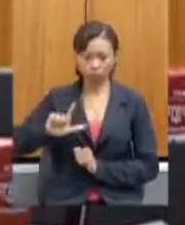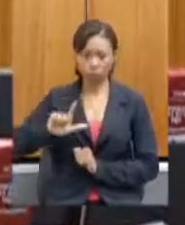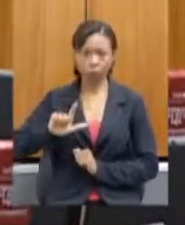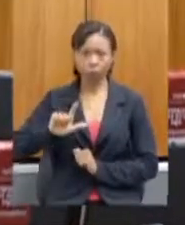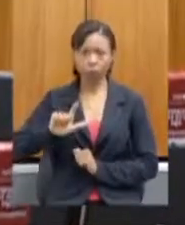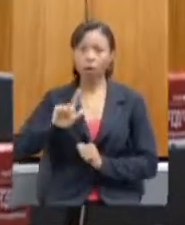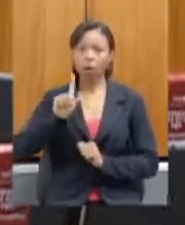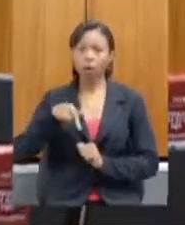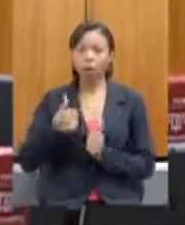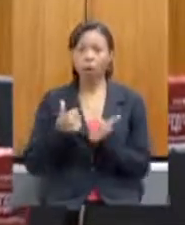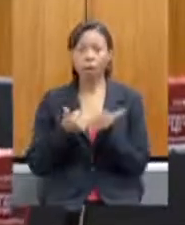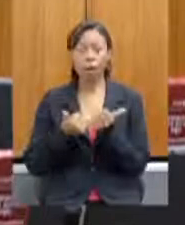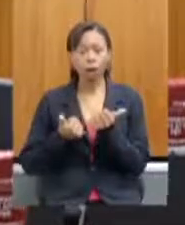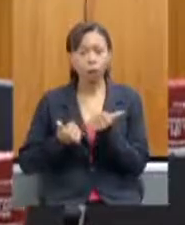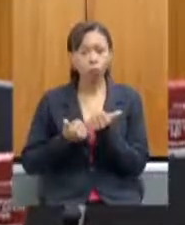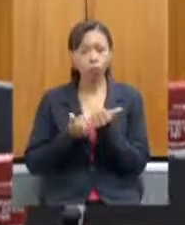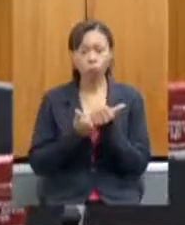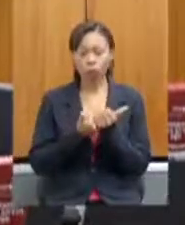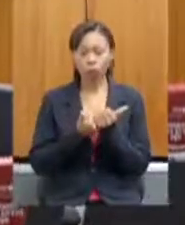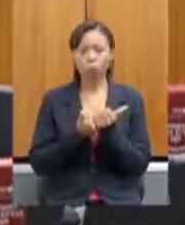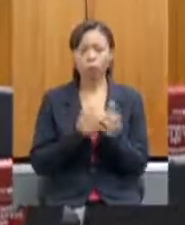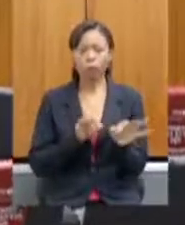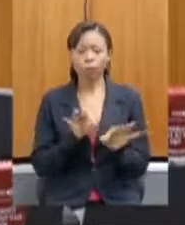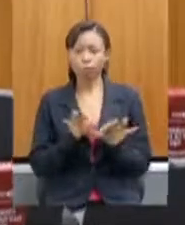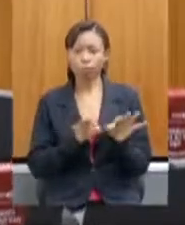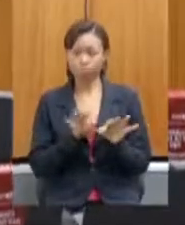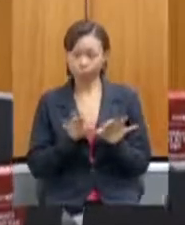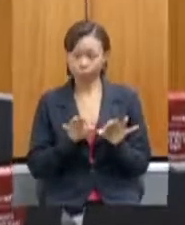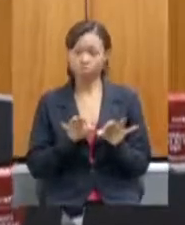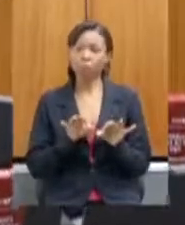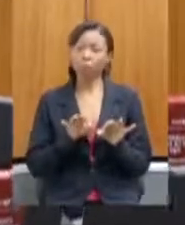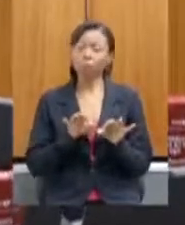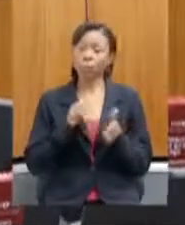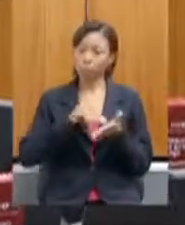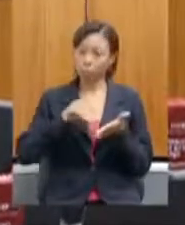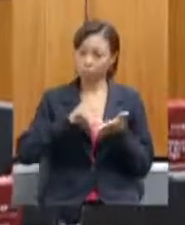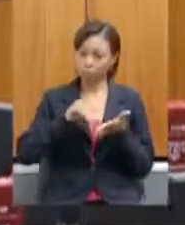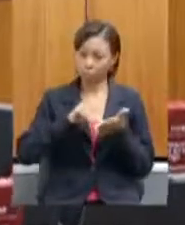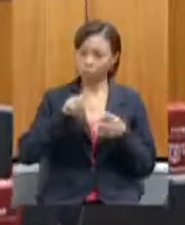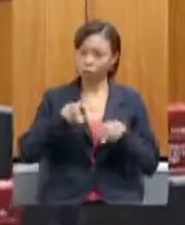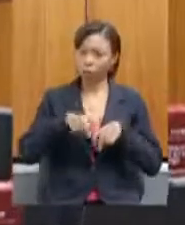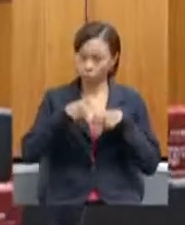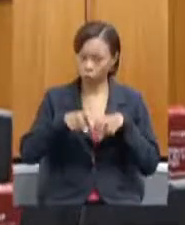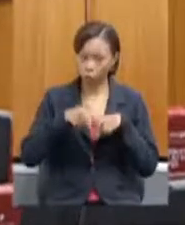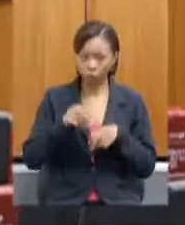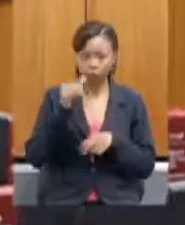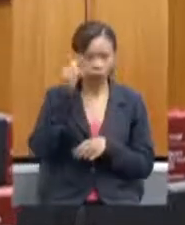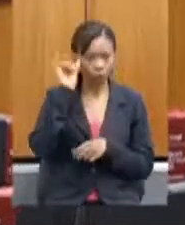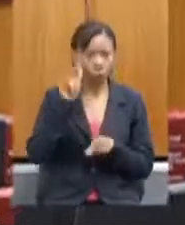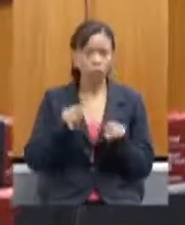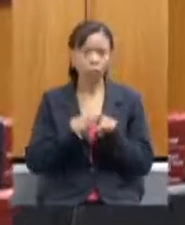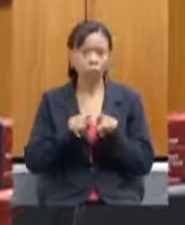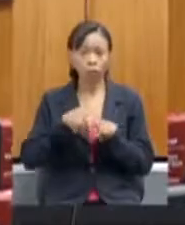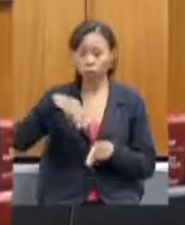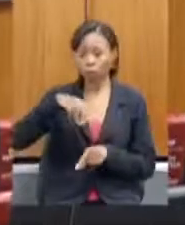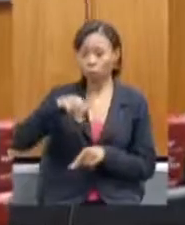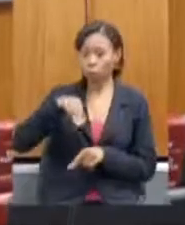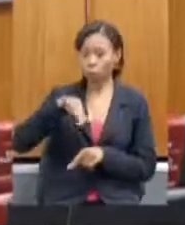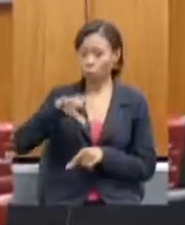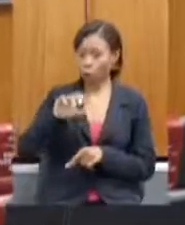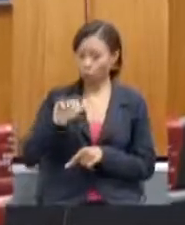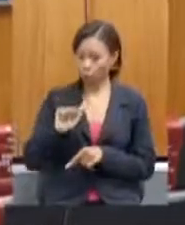assessor de Planejamento da Secretaria de Estado de Agricultura, e da Sra. Mônica Salomão, assessora de Comunicação Social, também